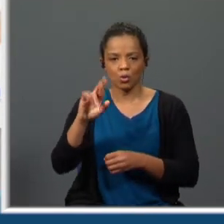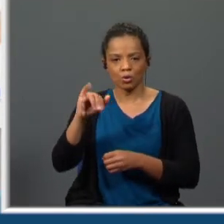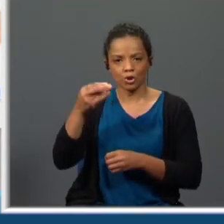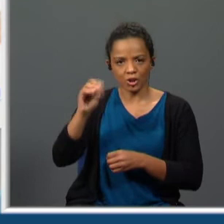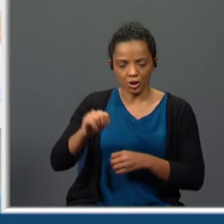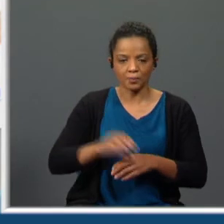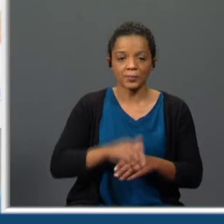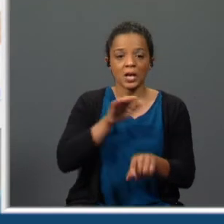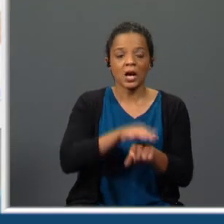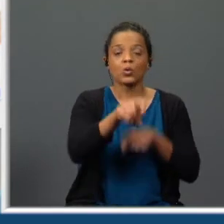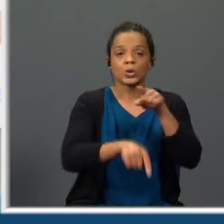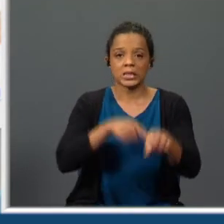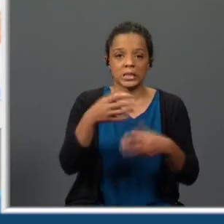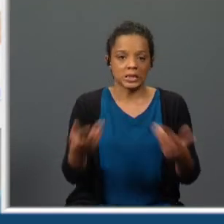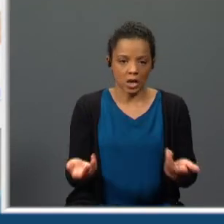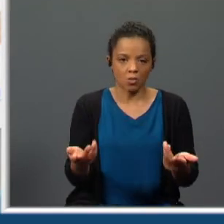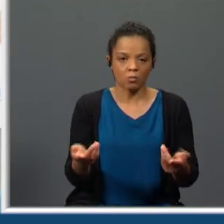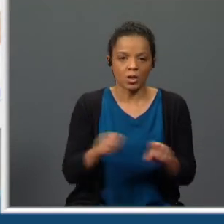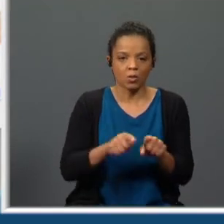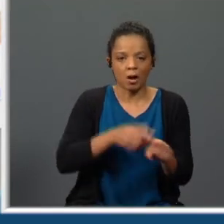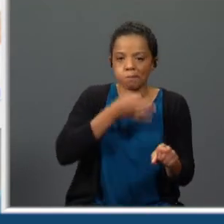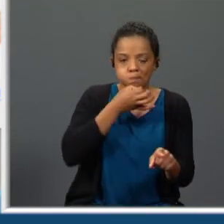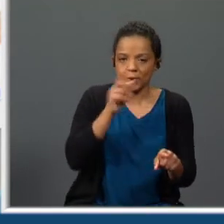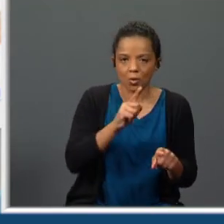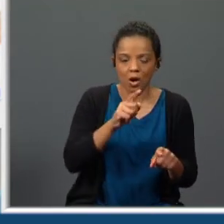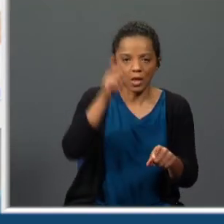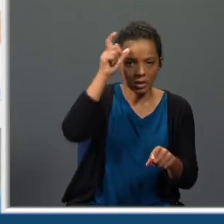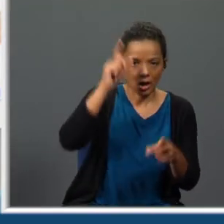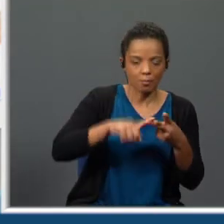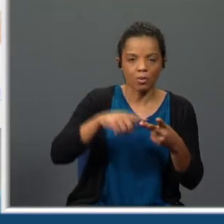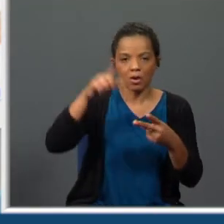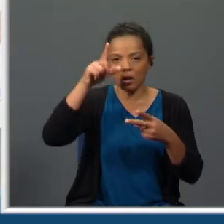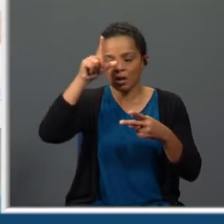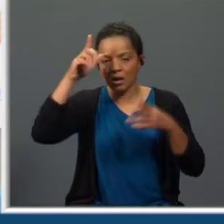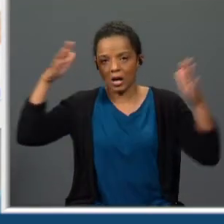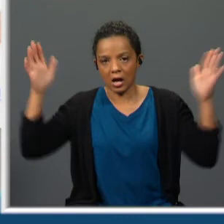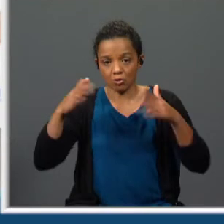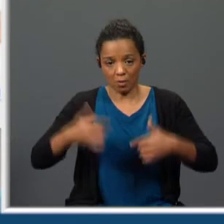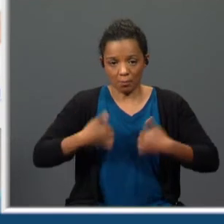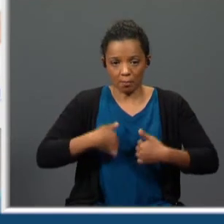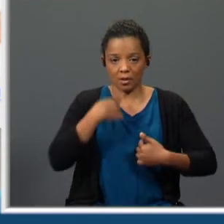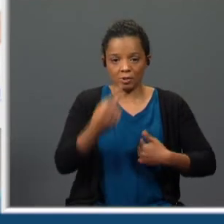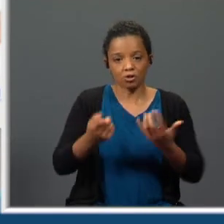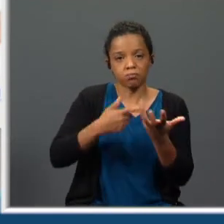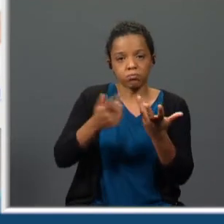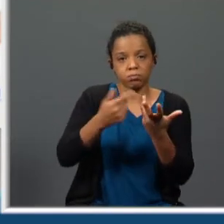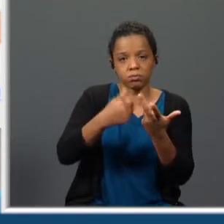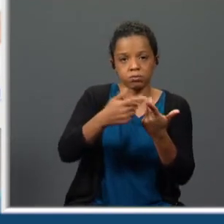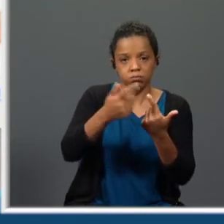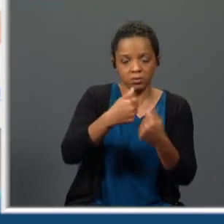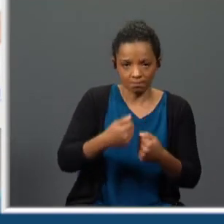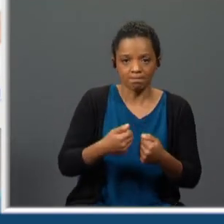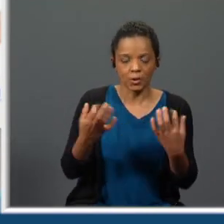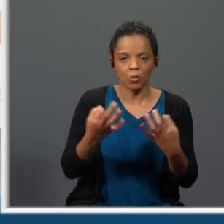argumento de acusação que não é nunca verbalizado pelo diabo nem pelo anjo ela própria enumera os seus pecados são os